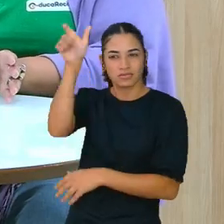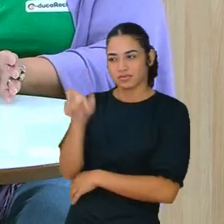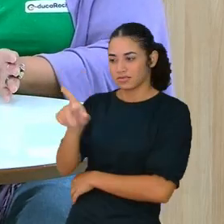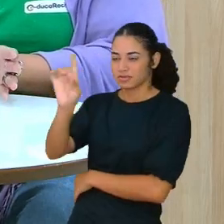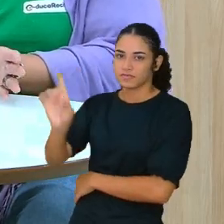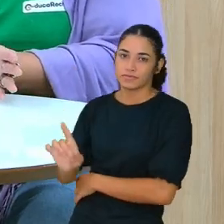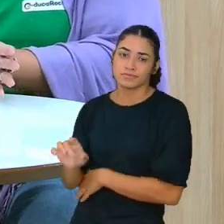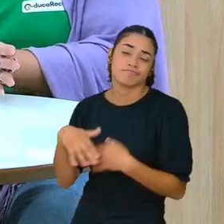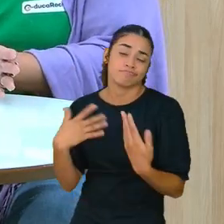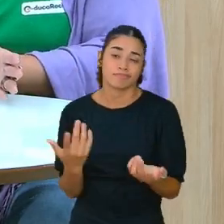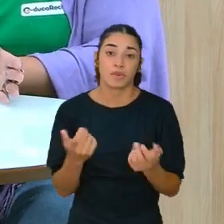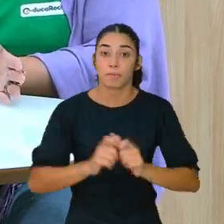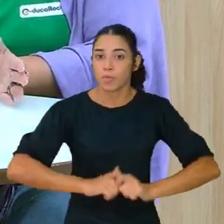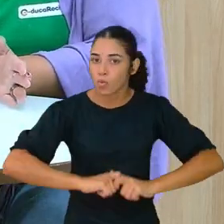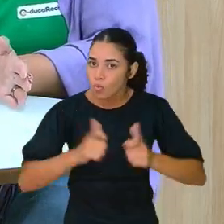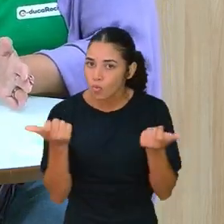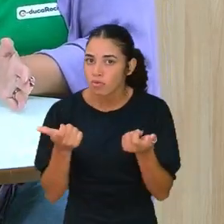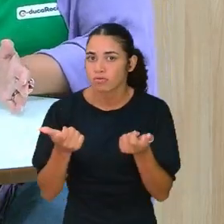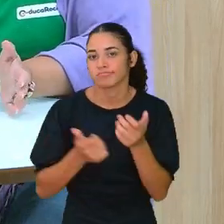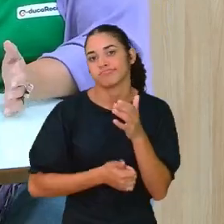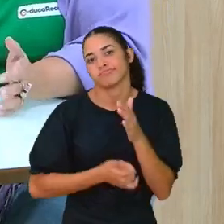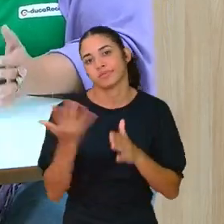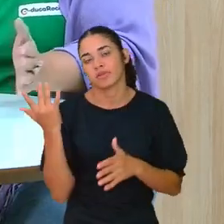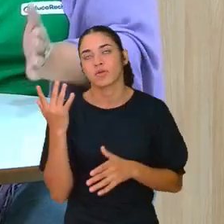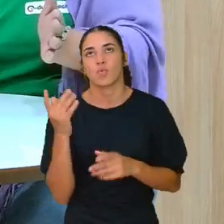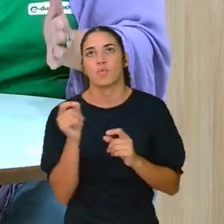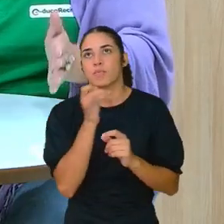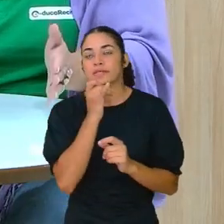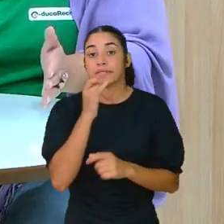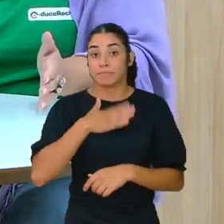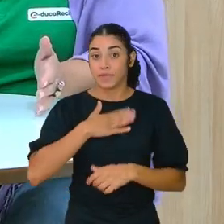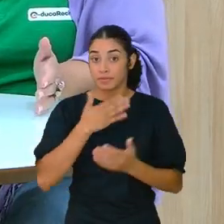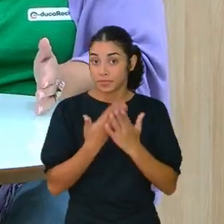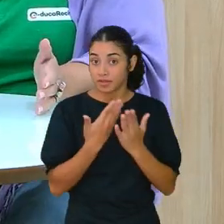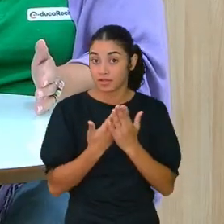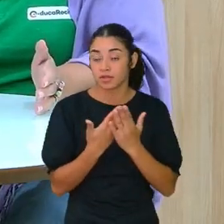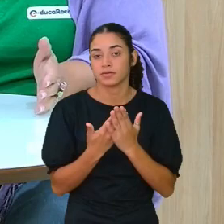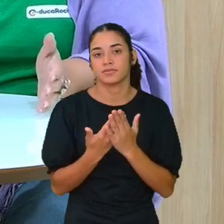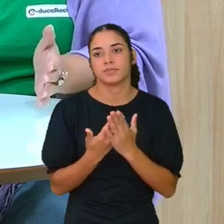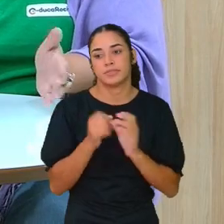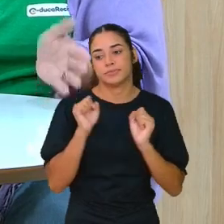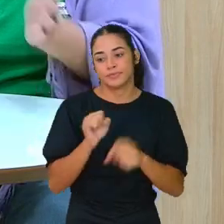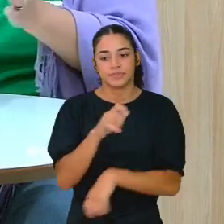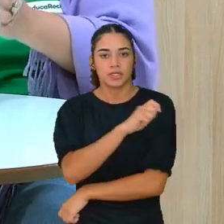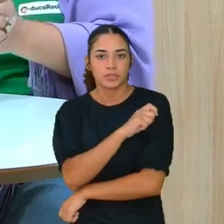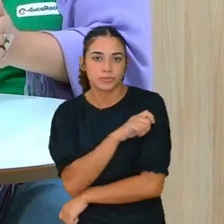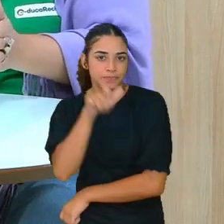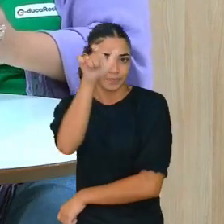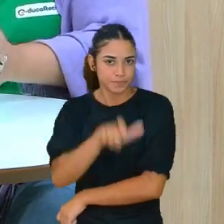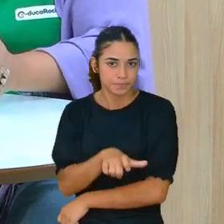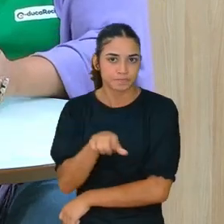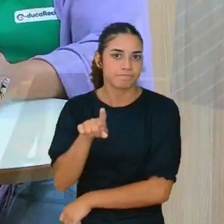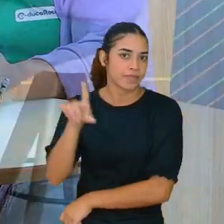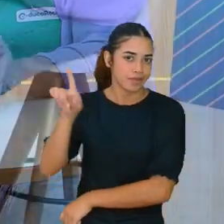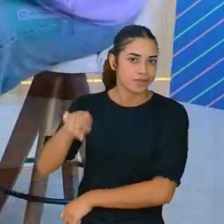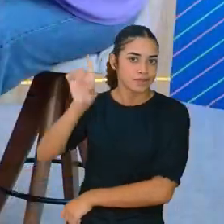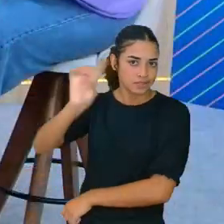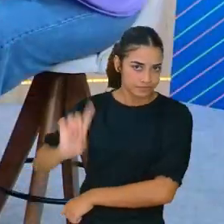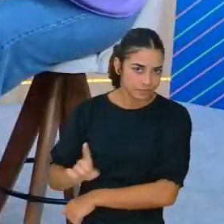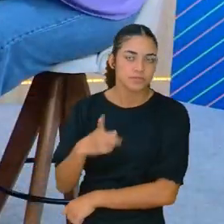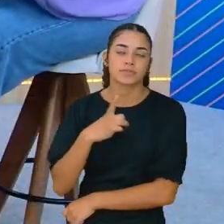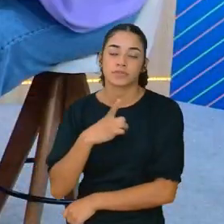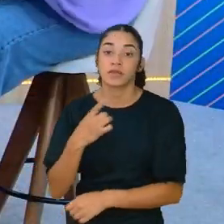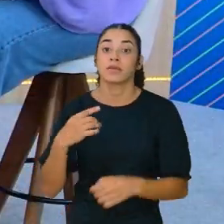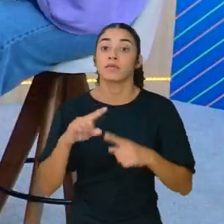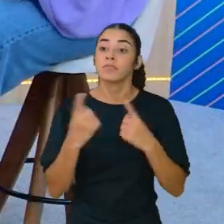geralmente, a minha aula, ela faculta que tanto o estudante com deficiência, né?